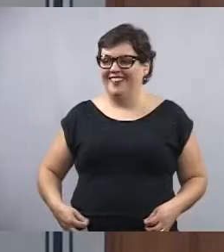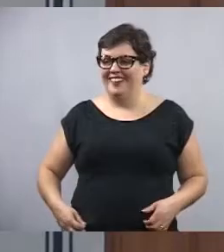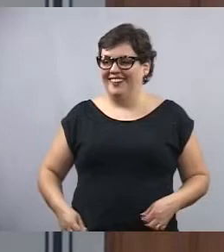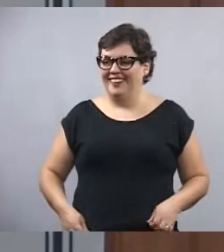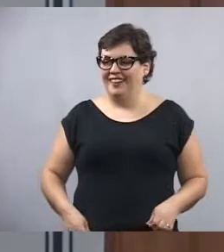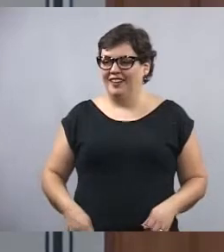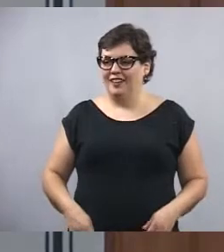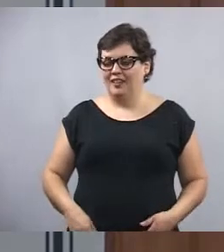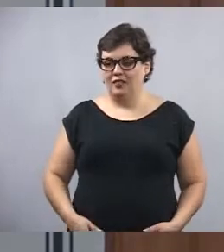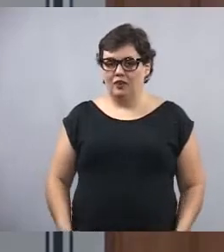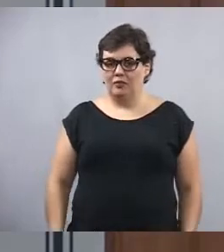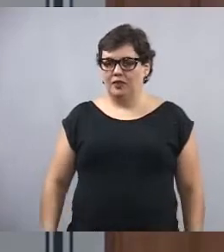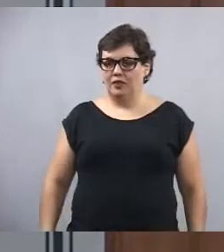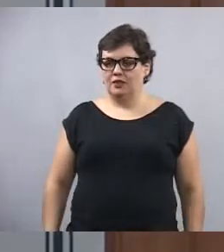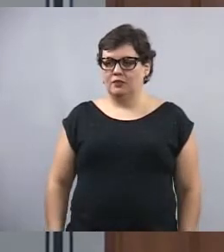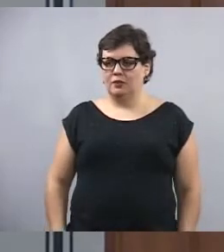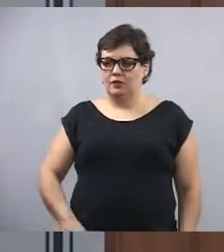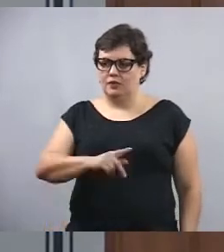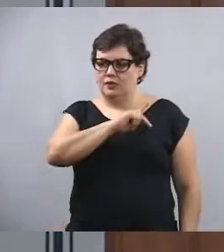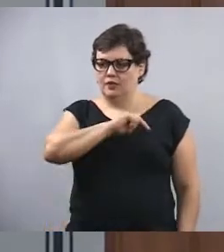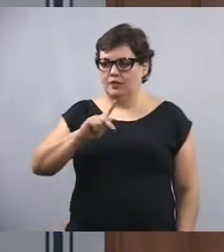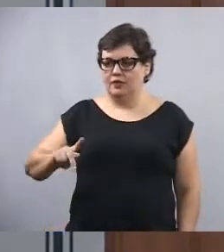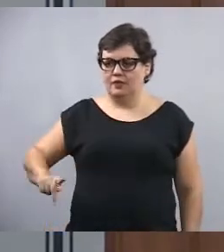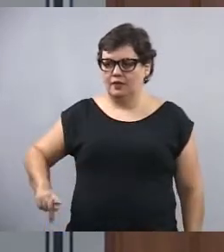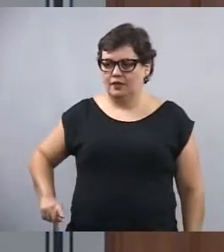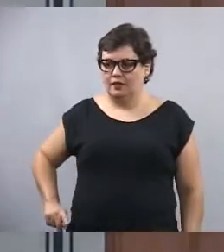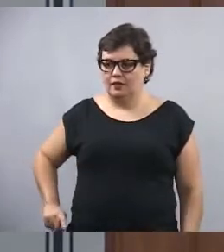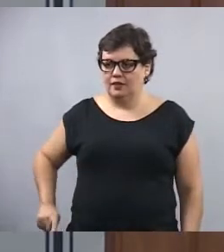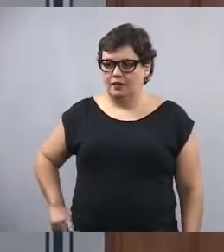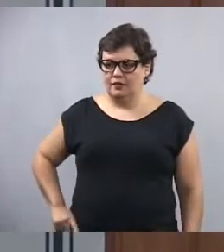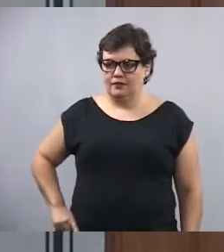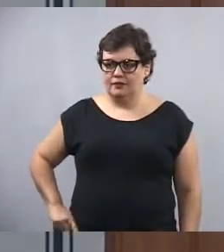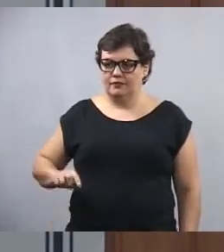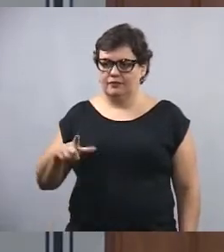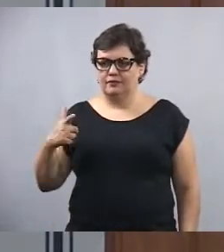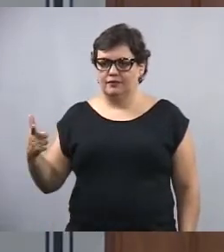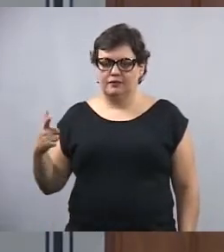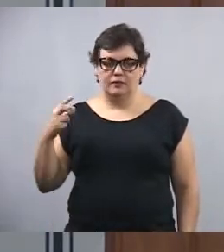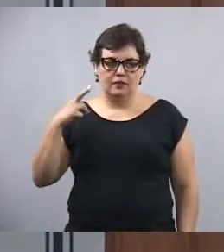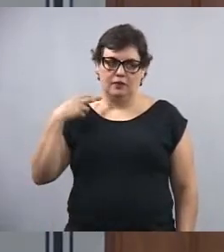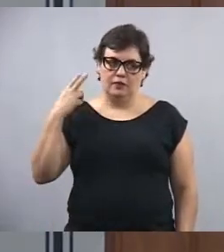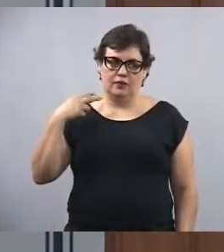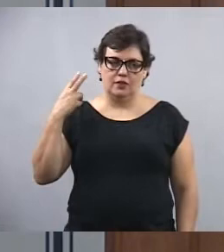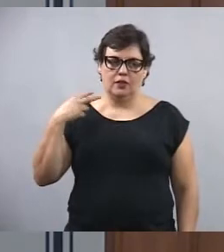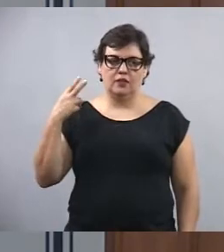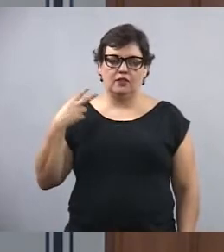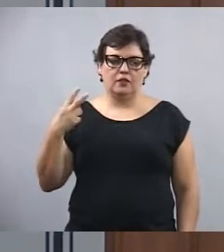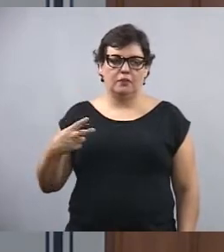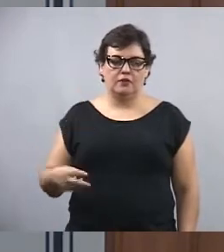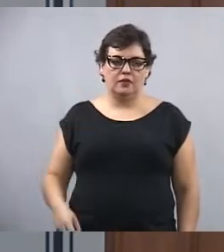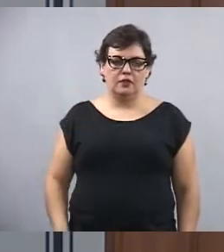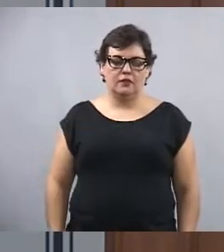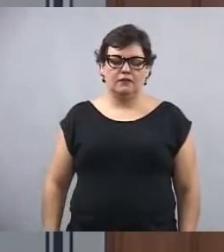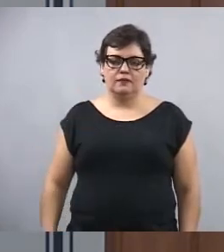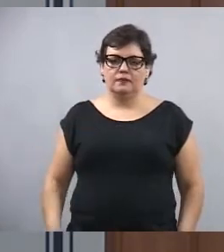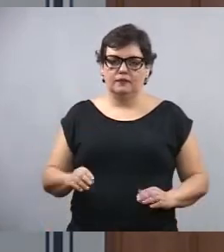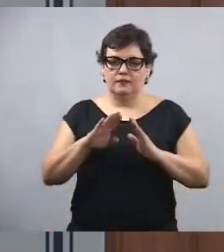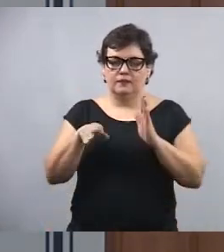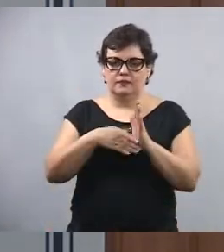Senhor presidente, nossos cumprimentos aos demais vereadores dessa casa, a imprensa aqui presente,